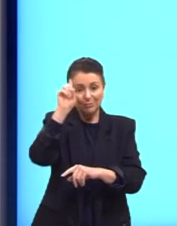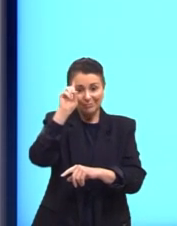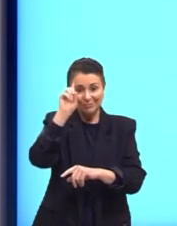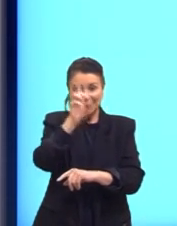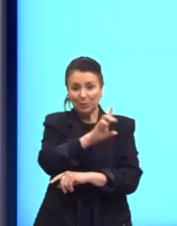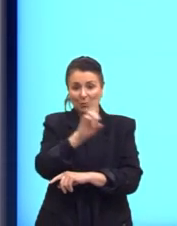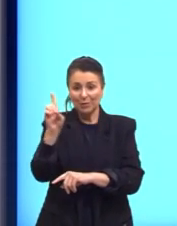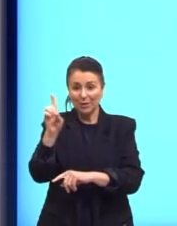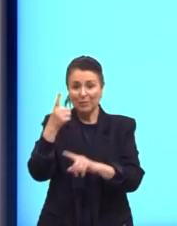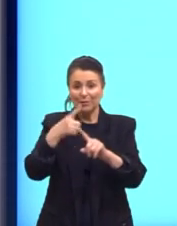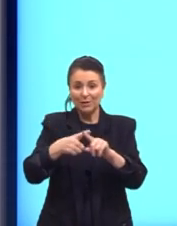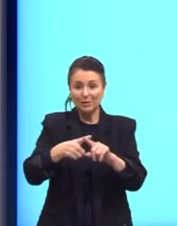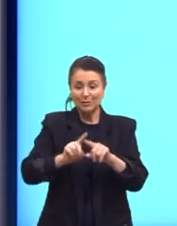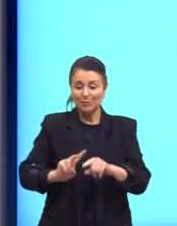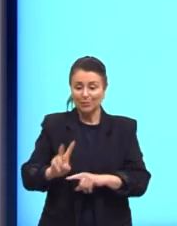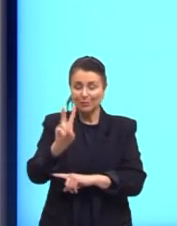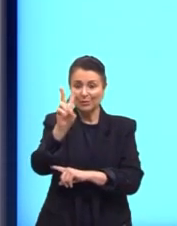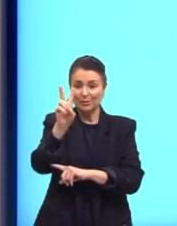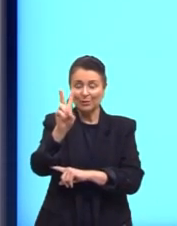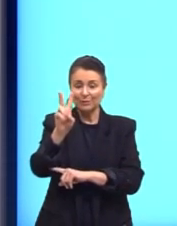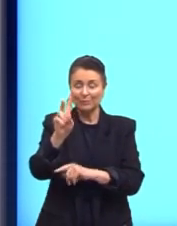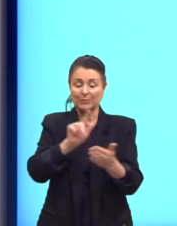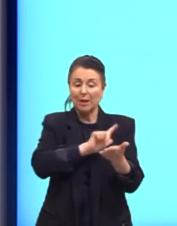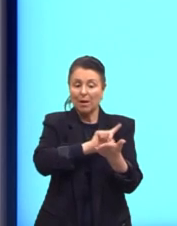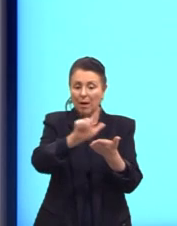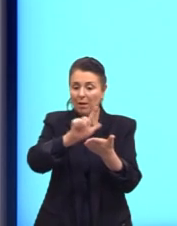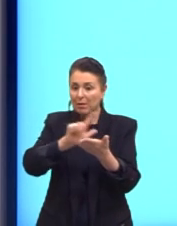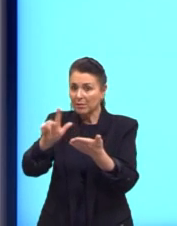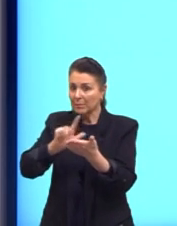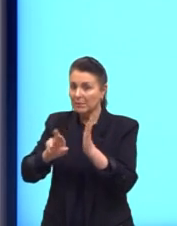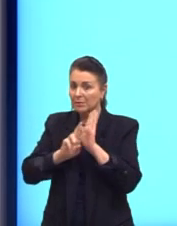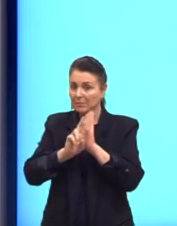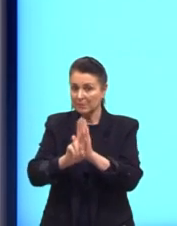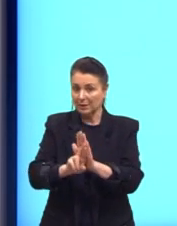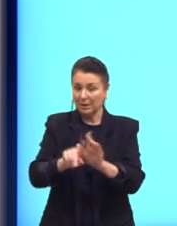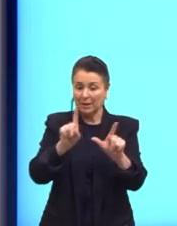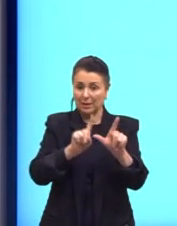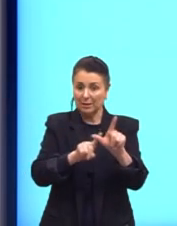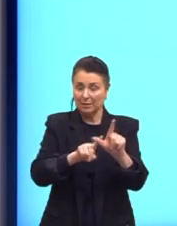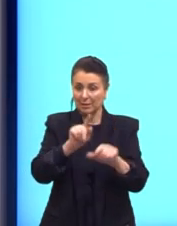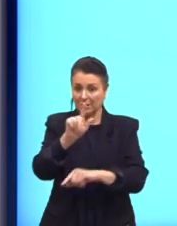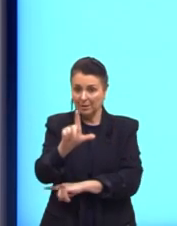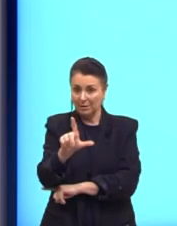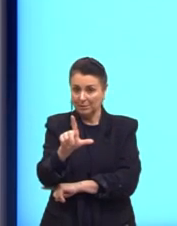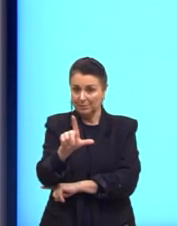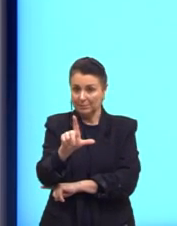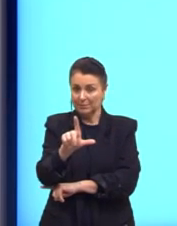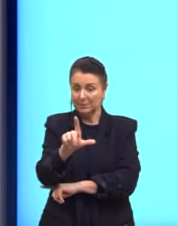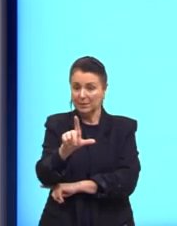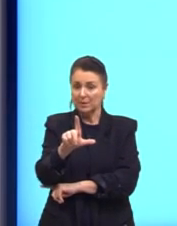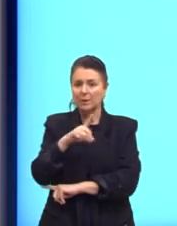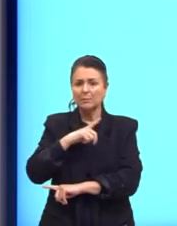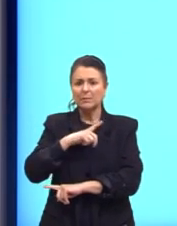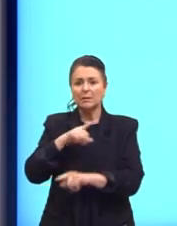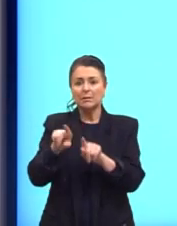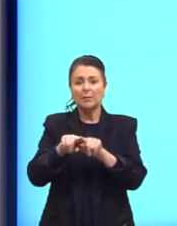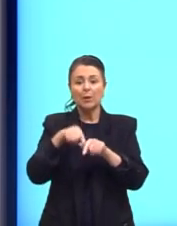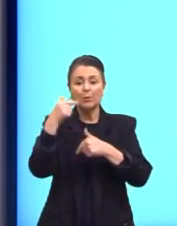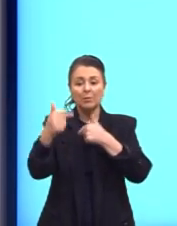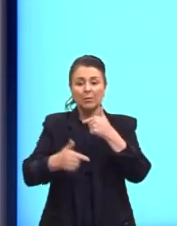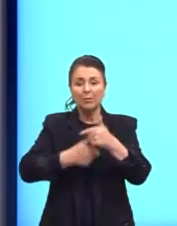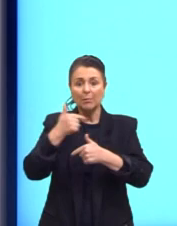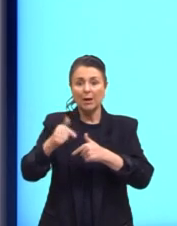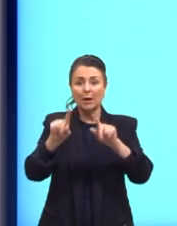A taxa de limpeza ali nós representamos por L, mas nós temos ainda a taxa de serviço.